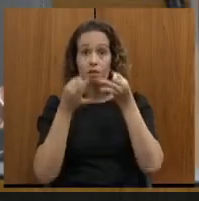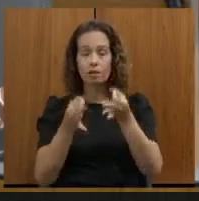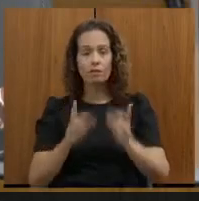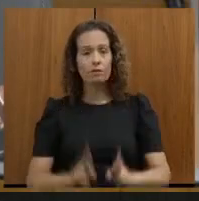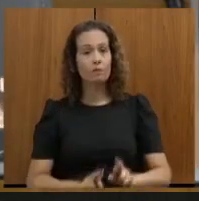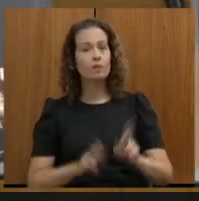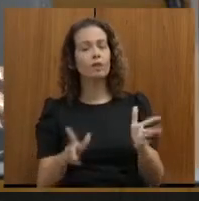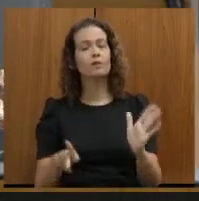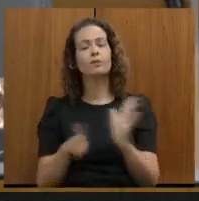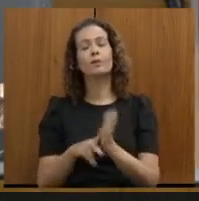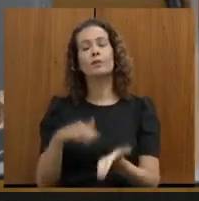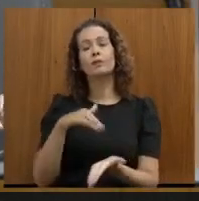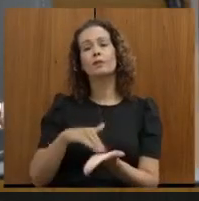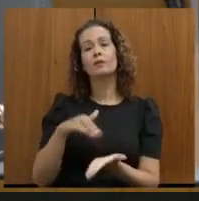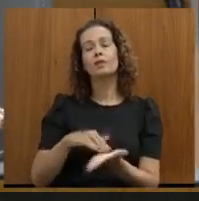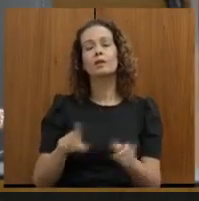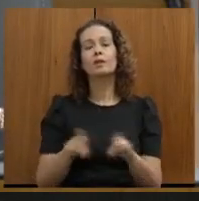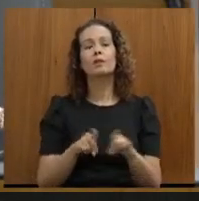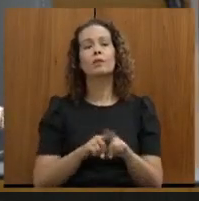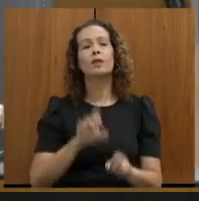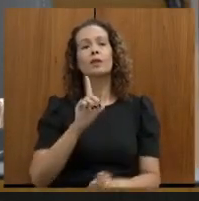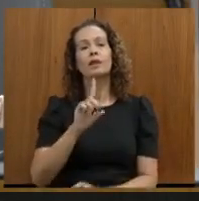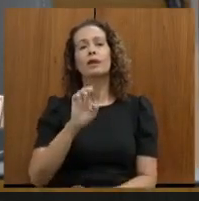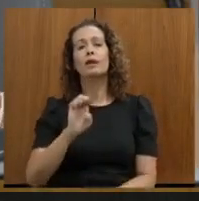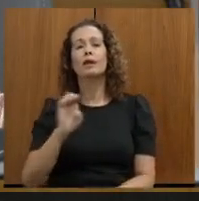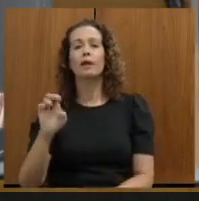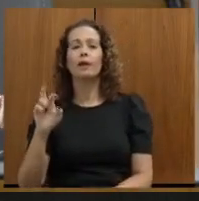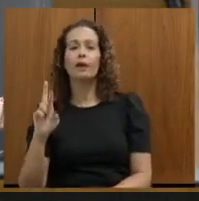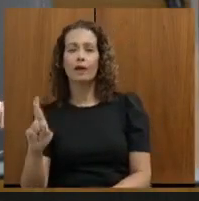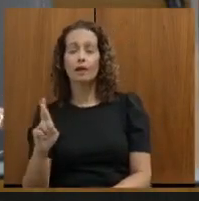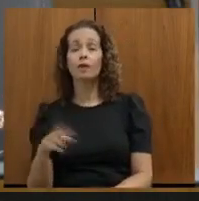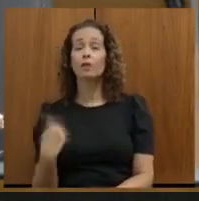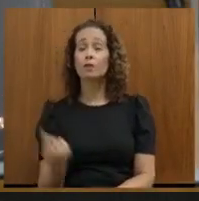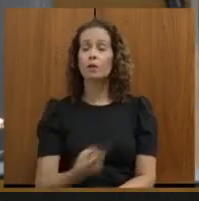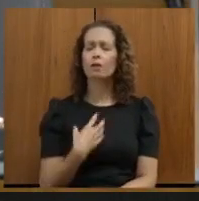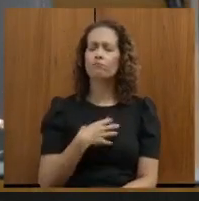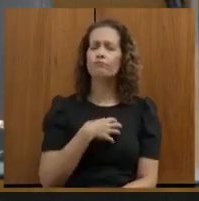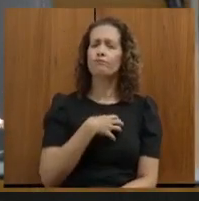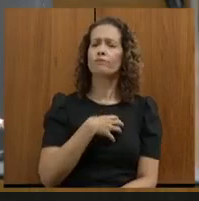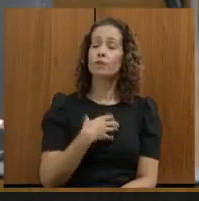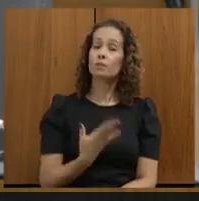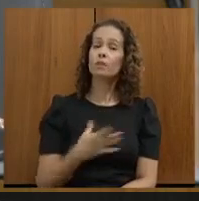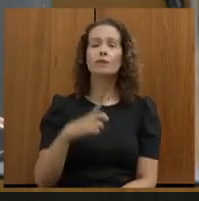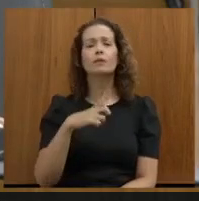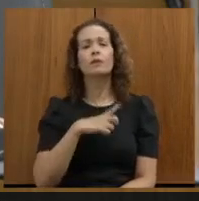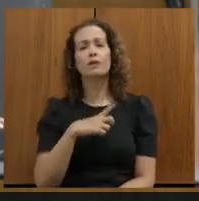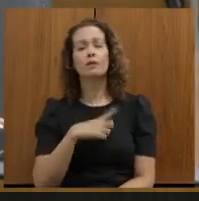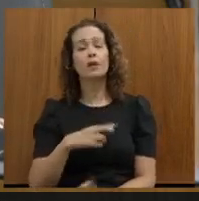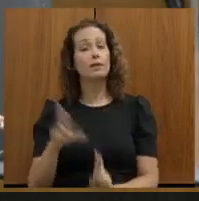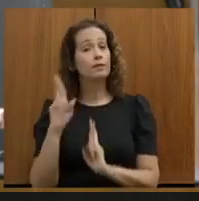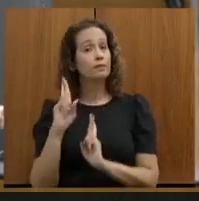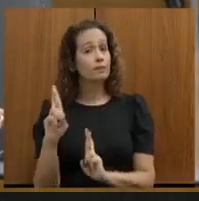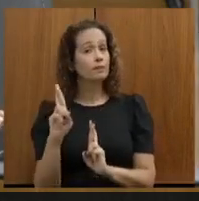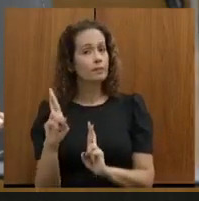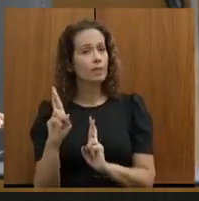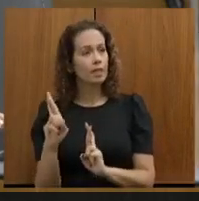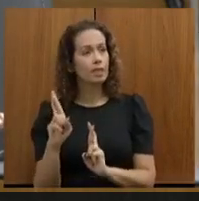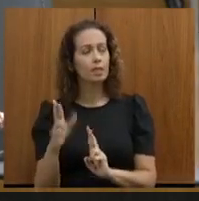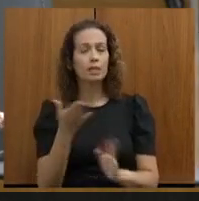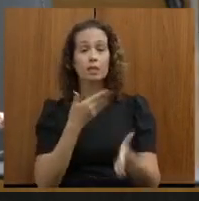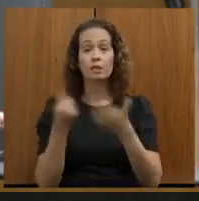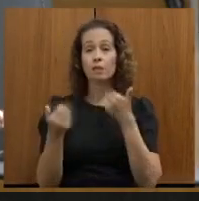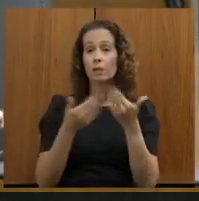secretaria e do DR, nós vemos sentindo que nós temos essa esperança de